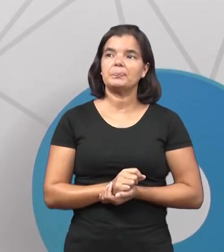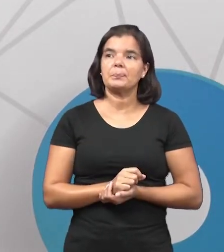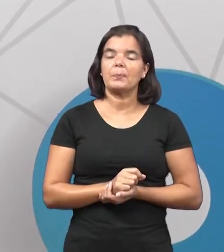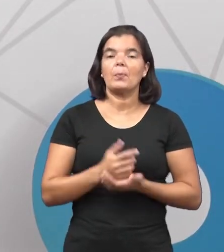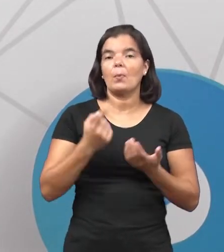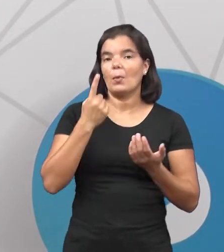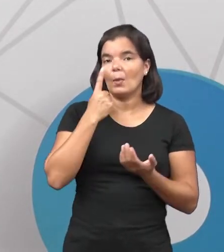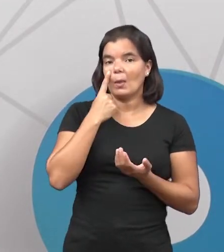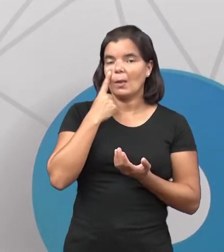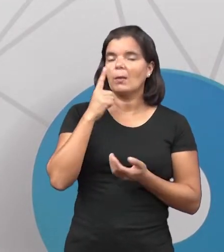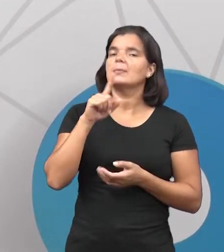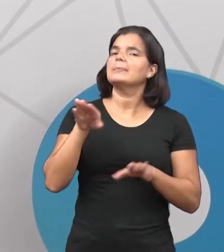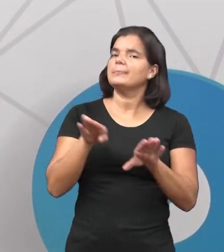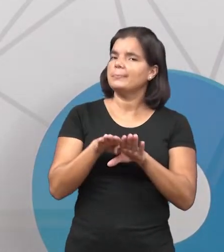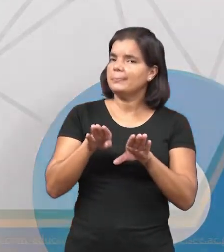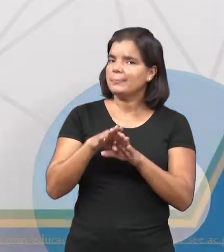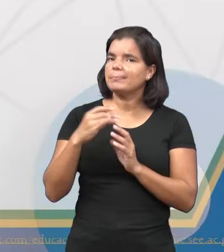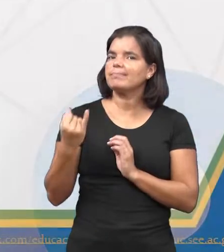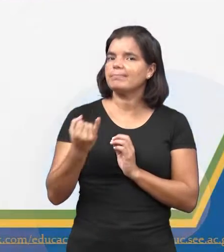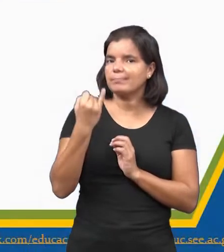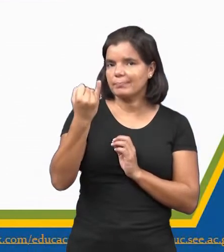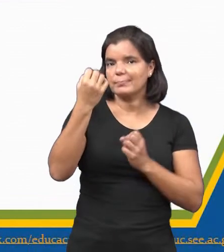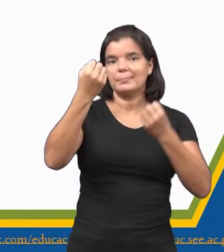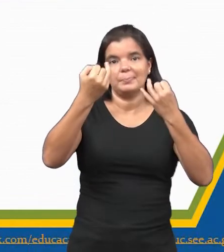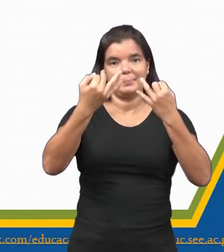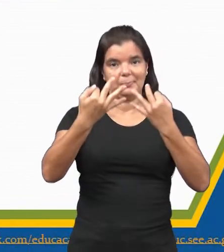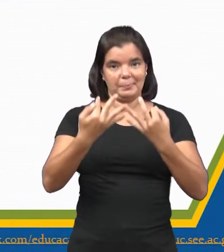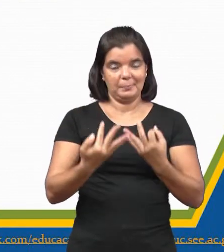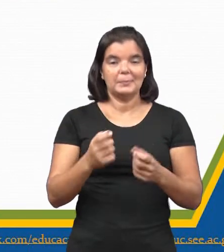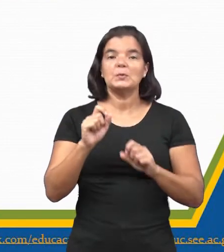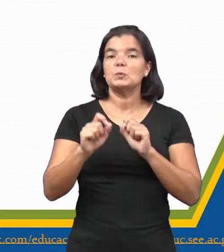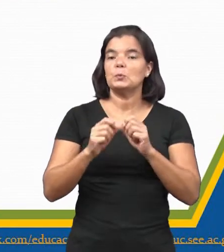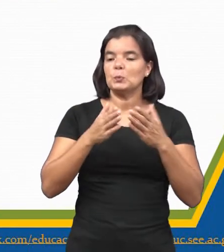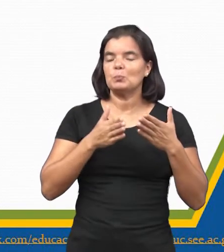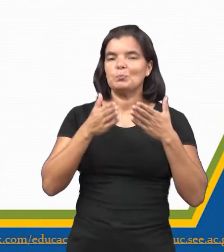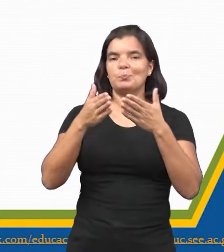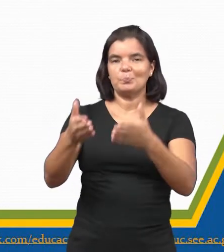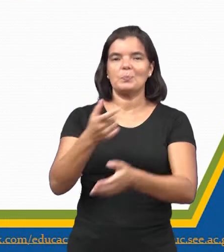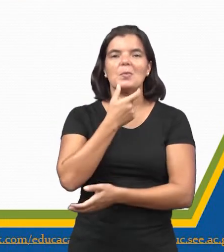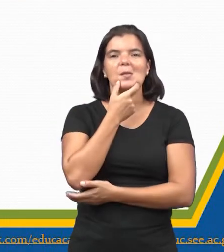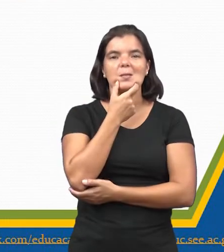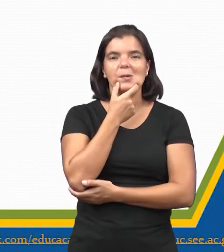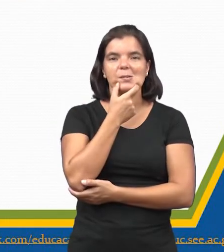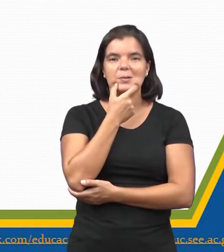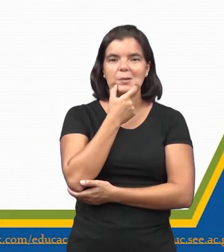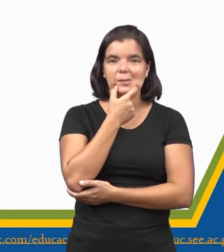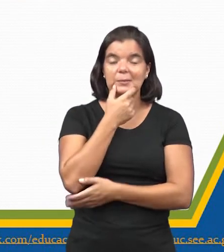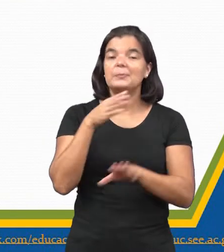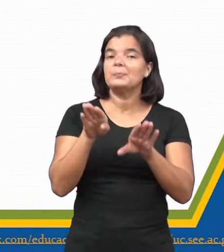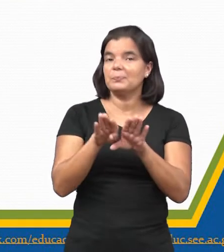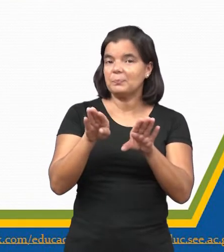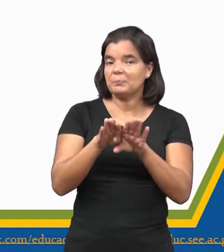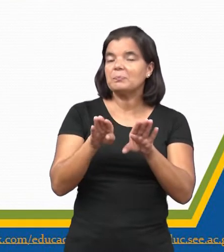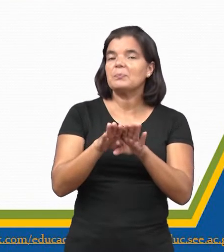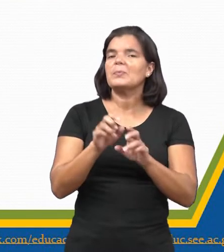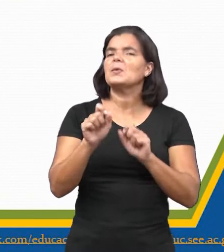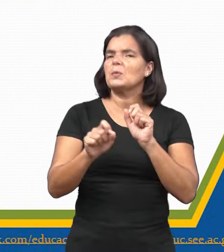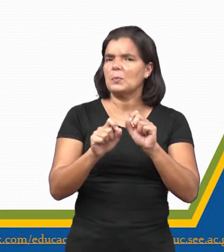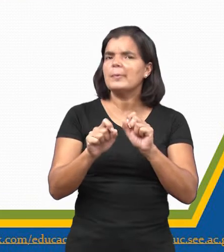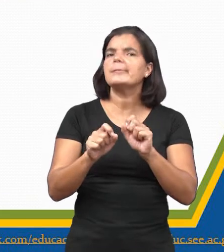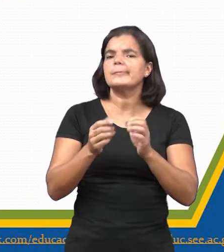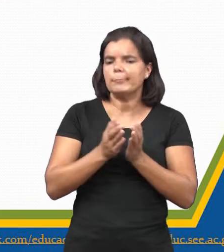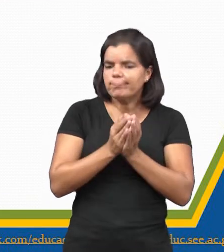Olha só, é importante também falar da colonização inglesa. Os ingleses também se